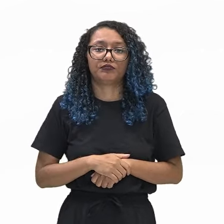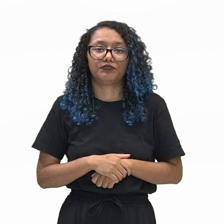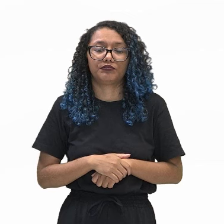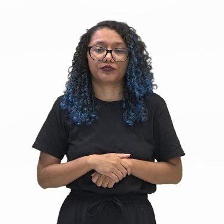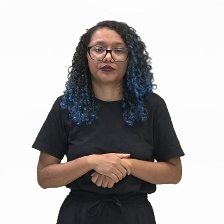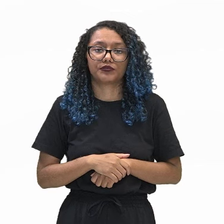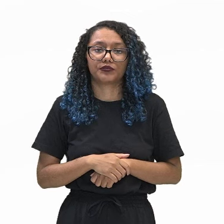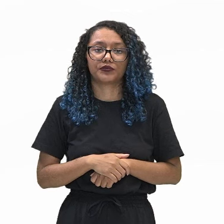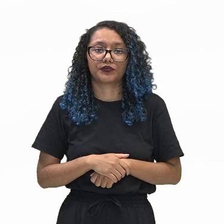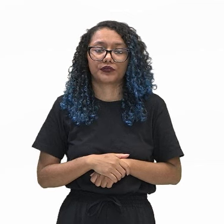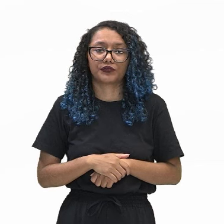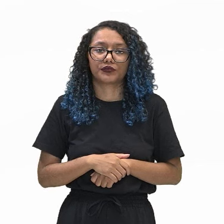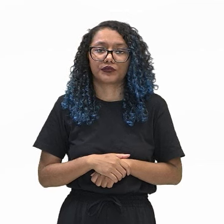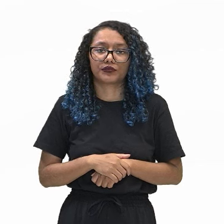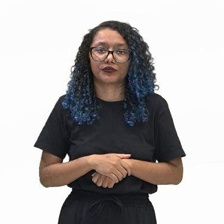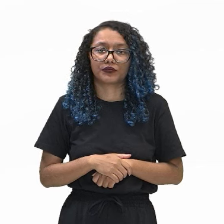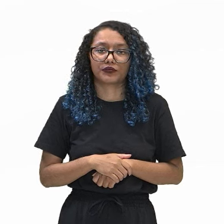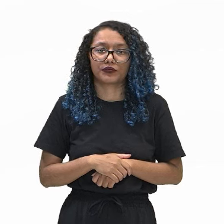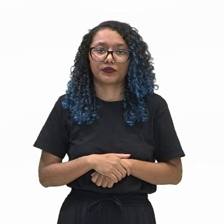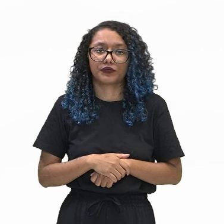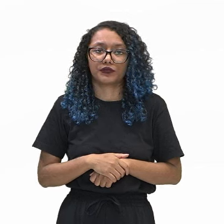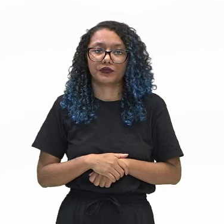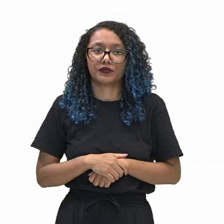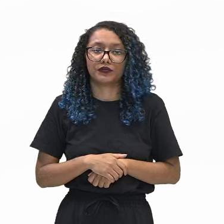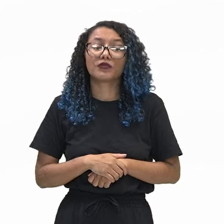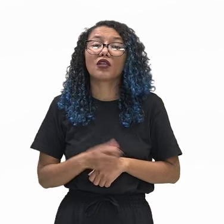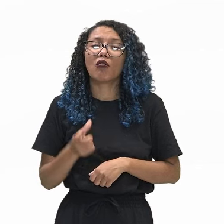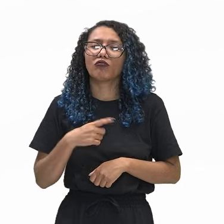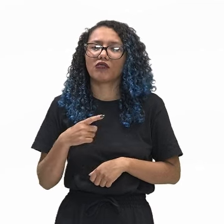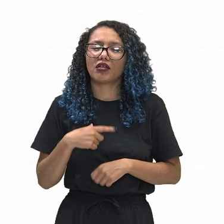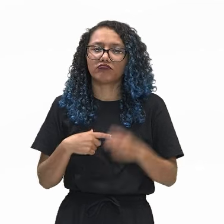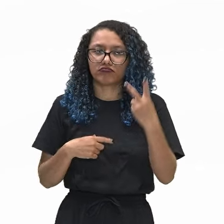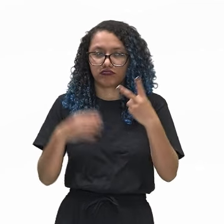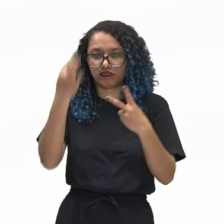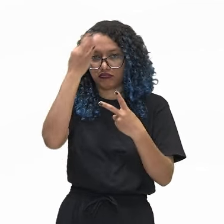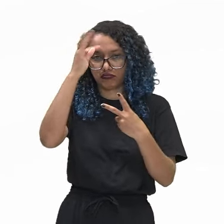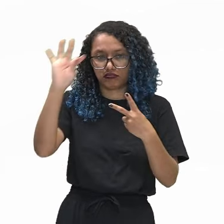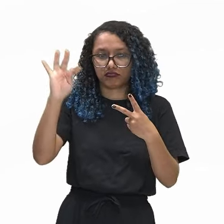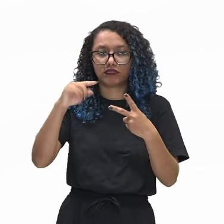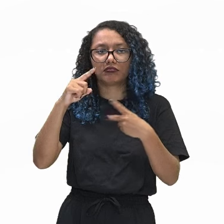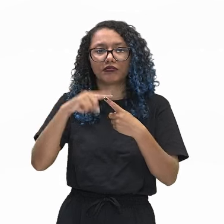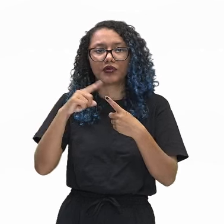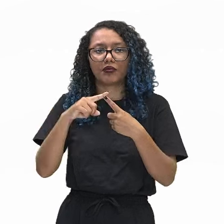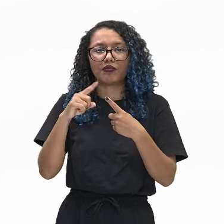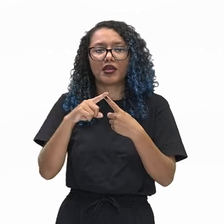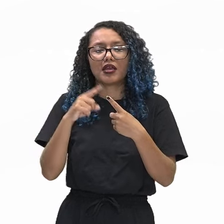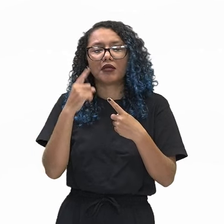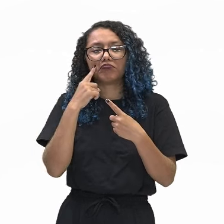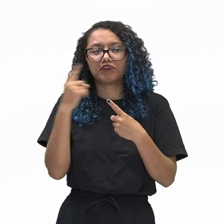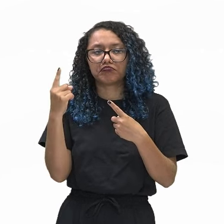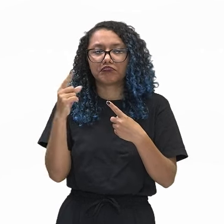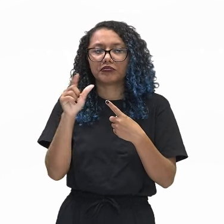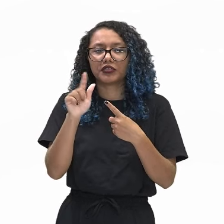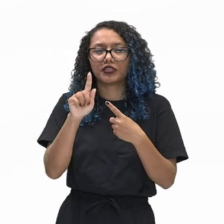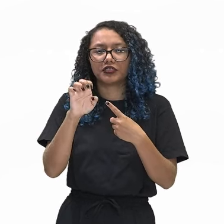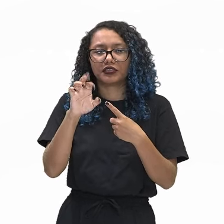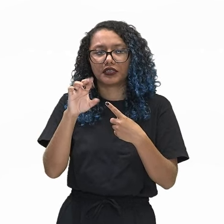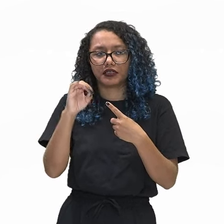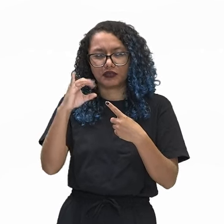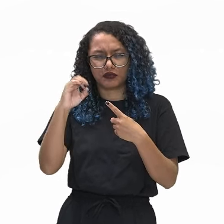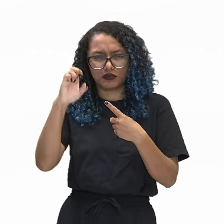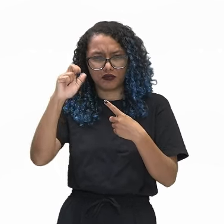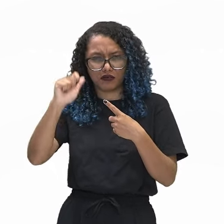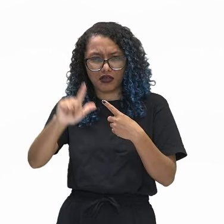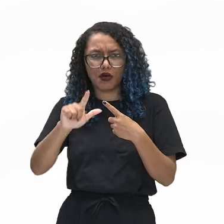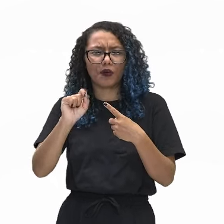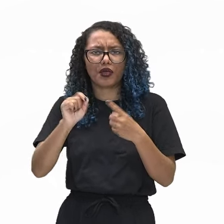subentende duas correntes. A geracional, que se refere à fase da vida marcada